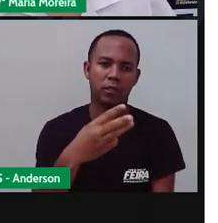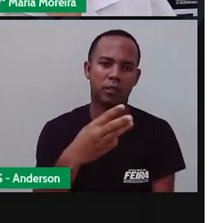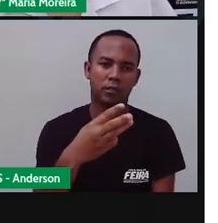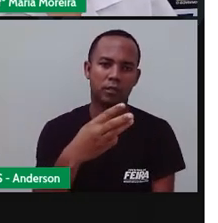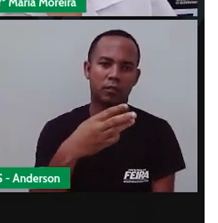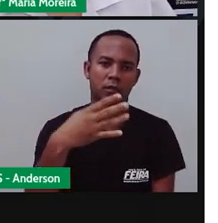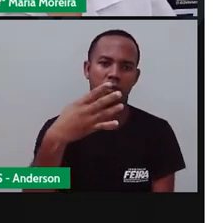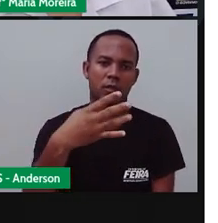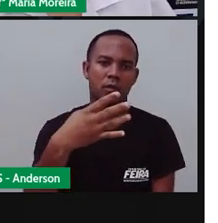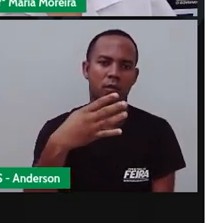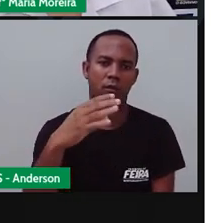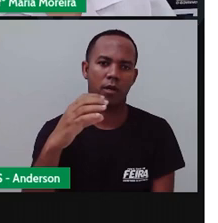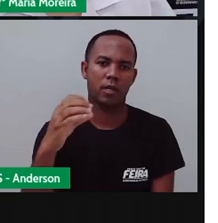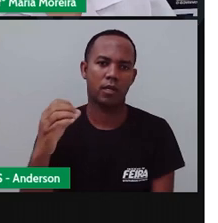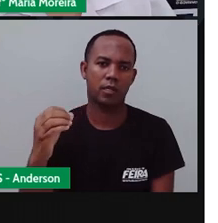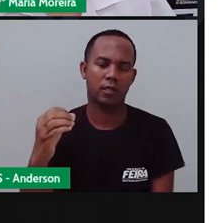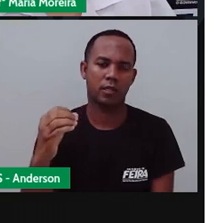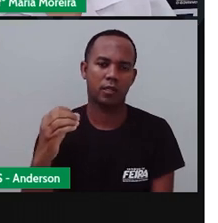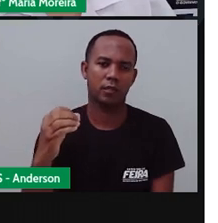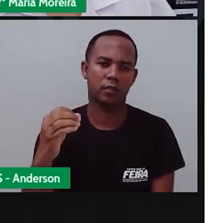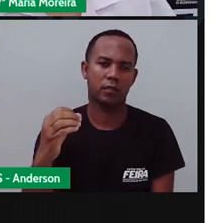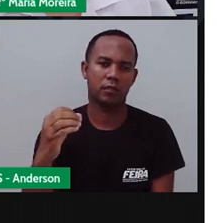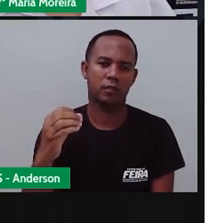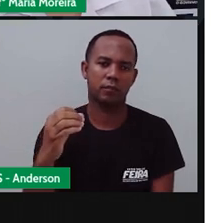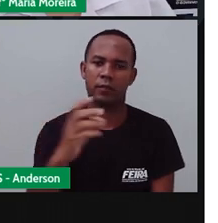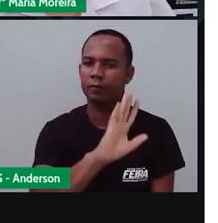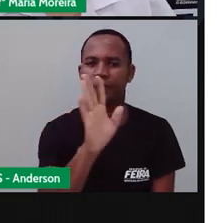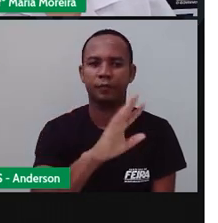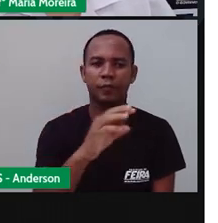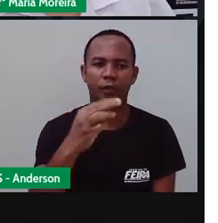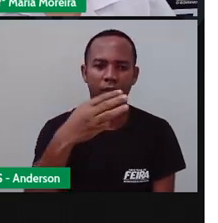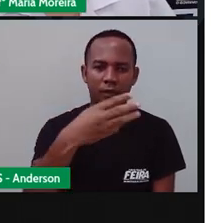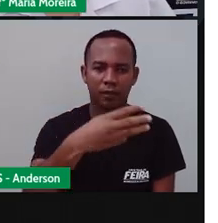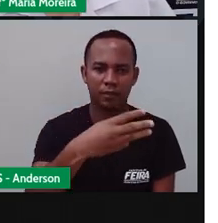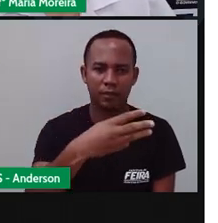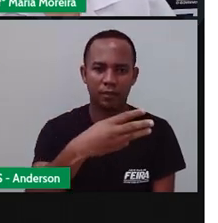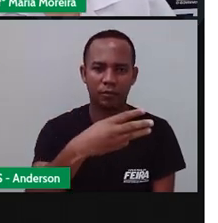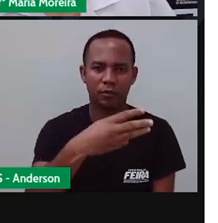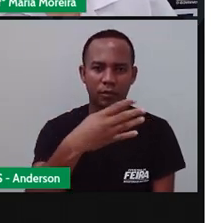346. Está vendo? 346.